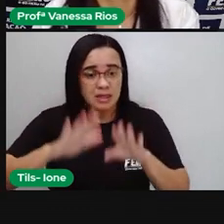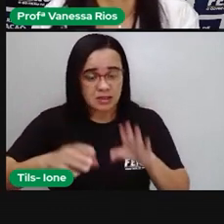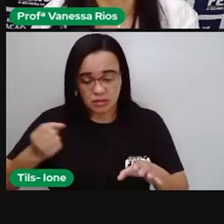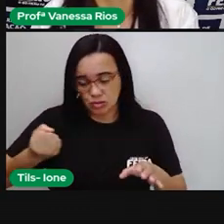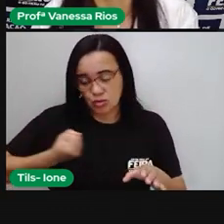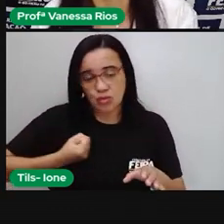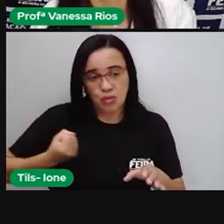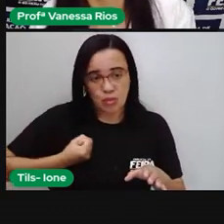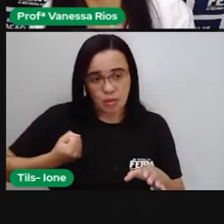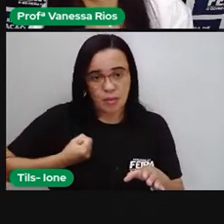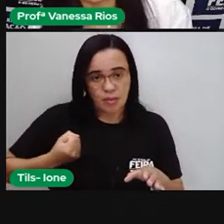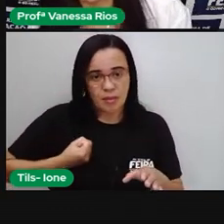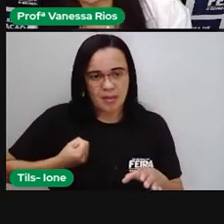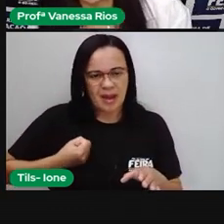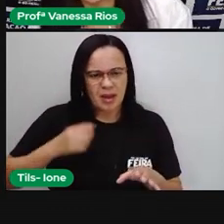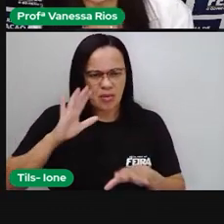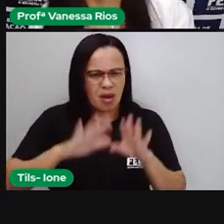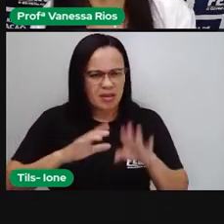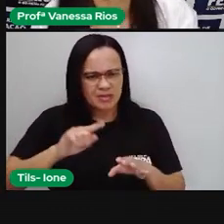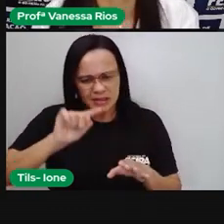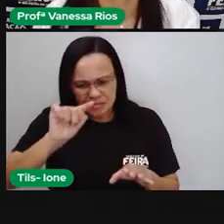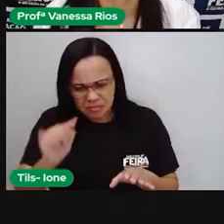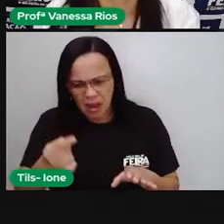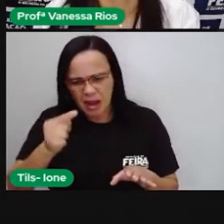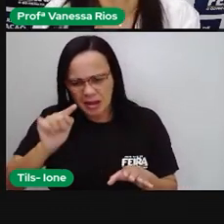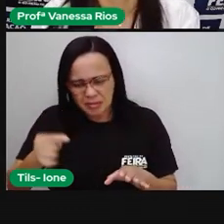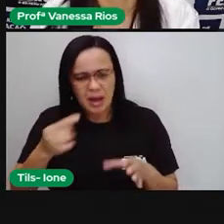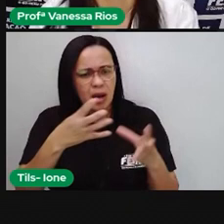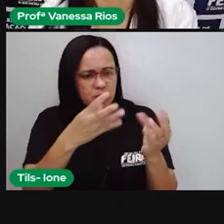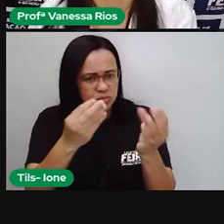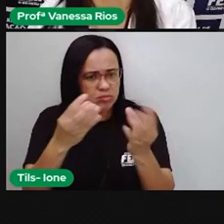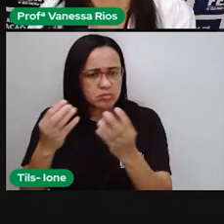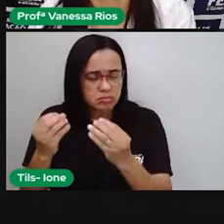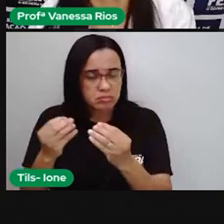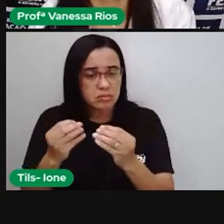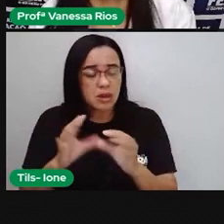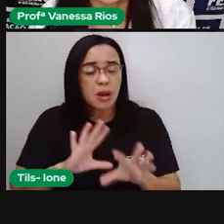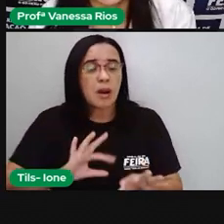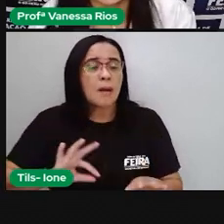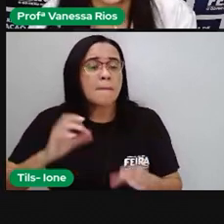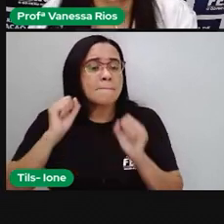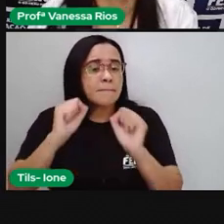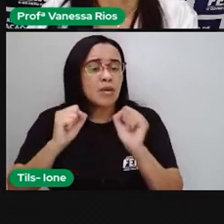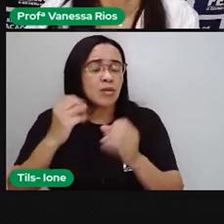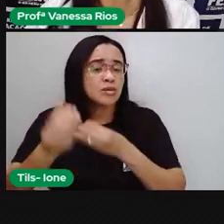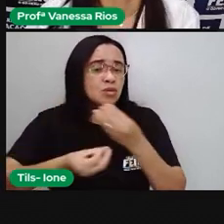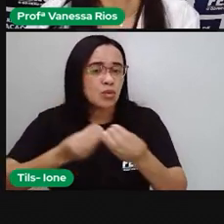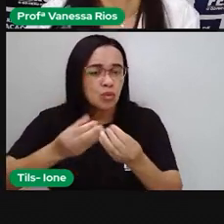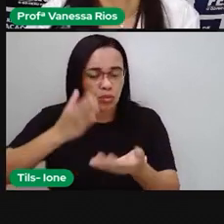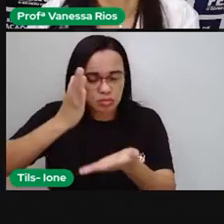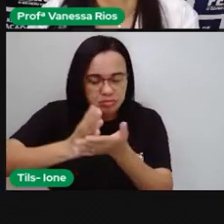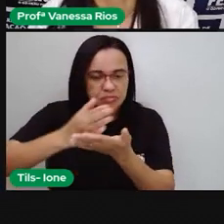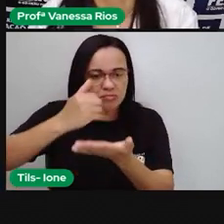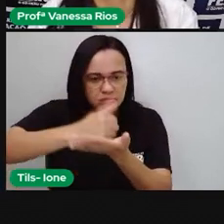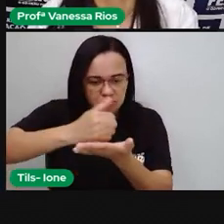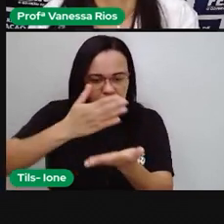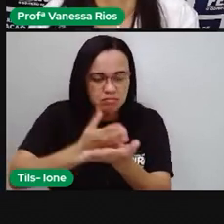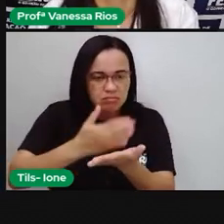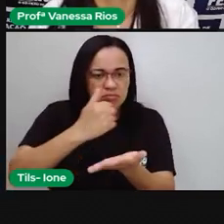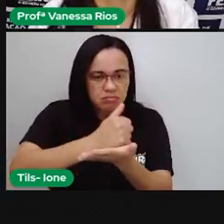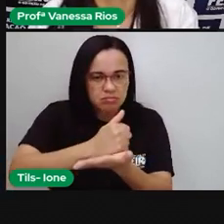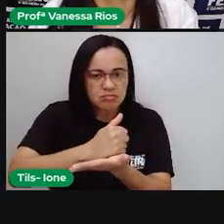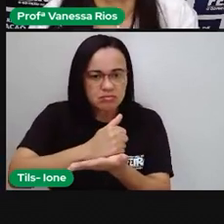trazem muitos números aí depois da vírgula, né? Muitas divisões de partes. E a gente pode aí